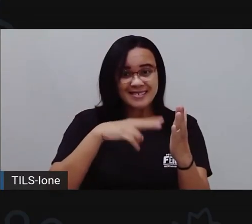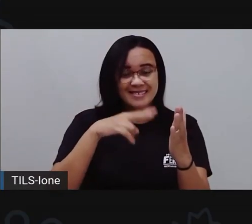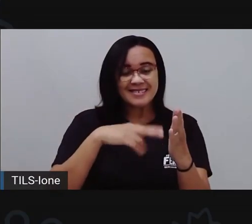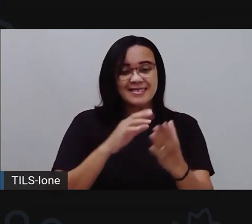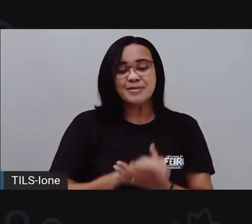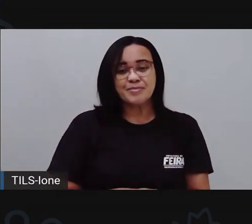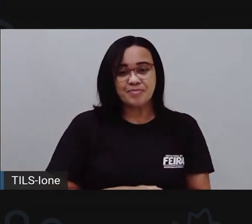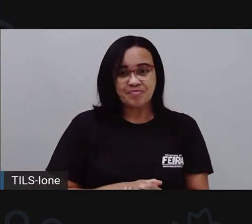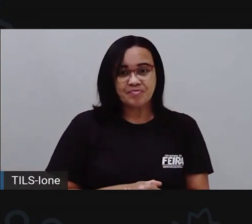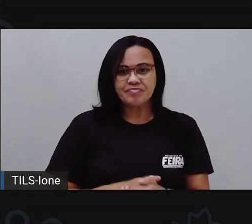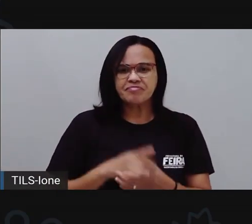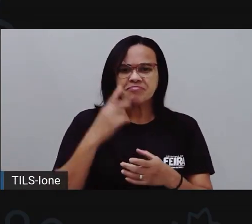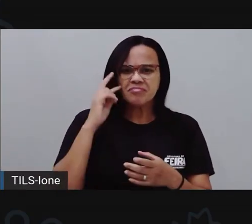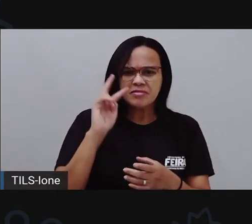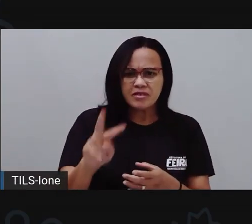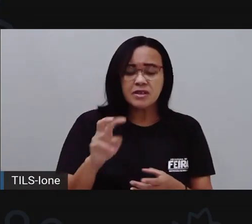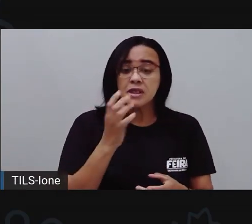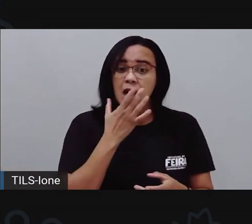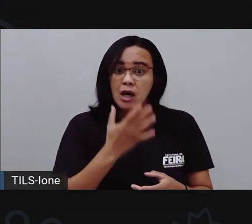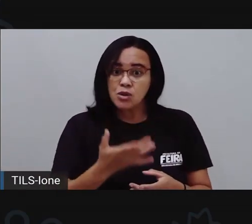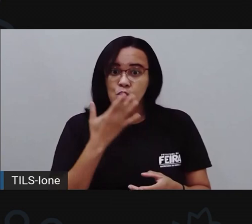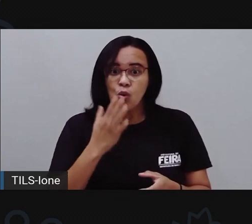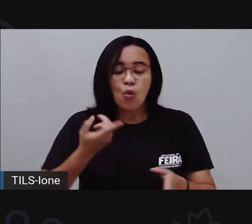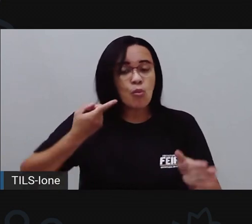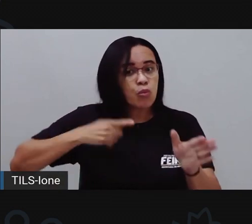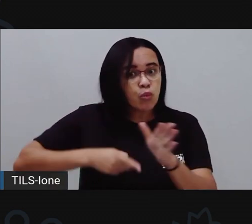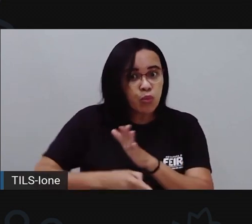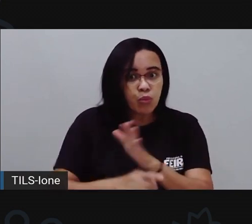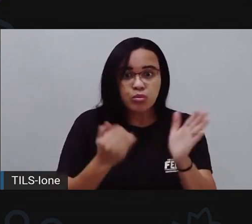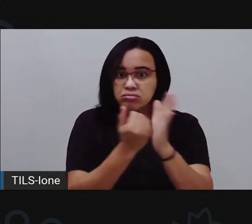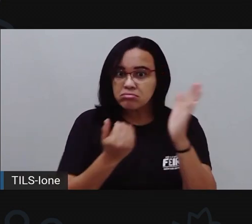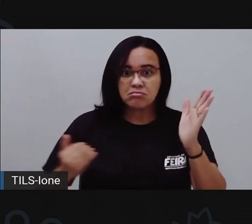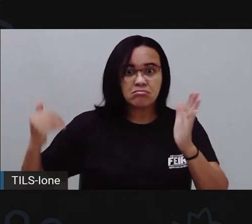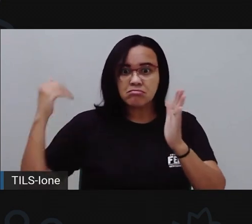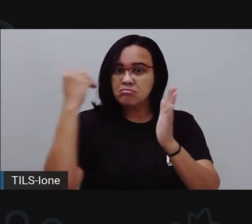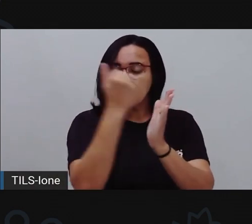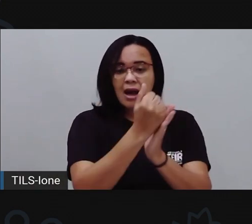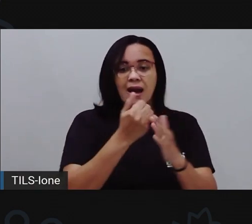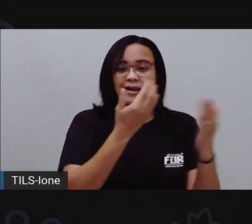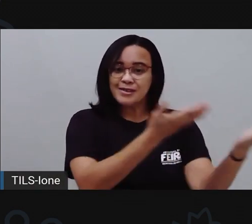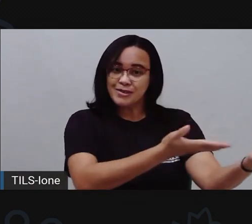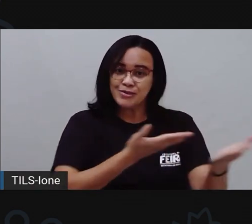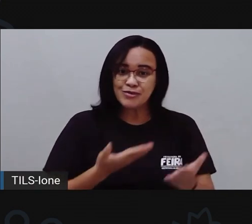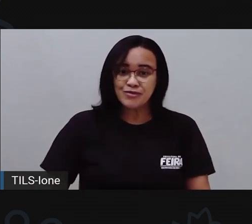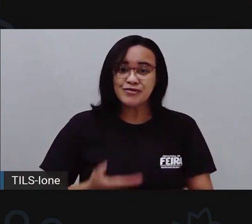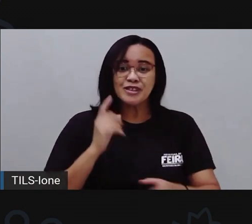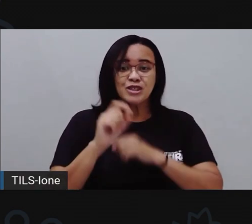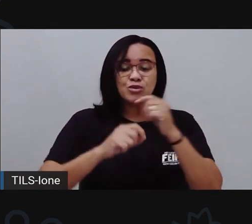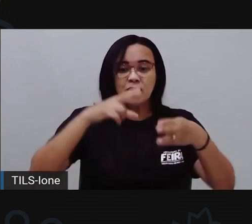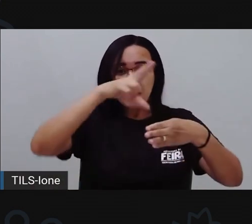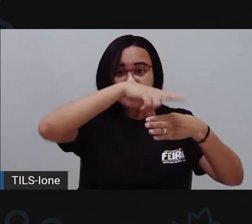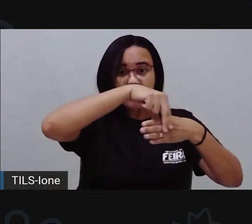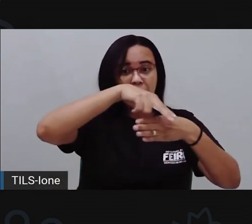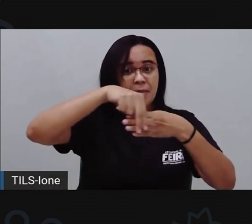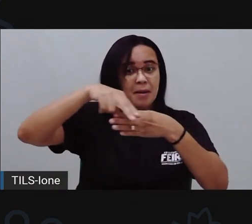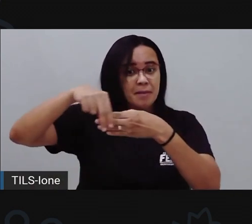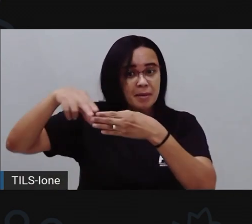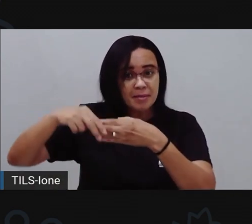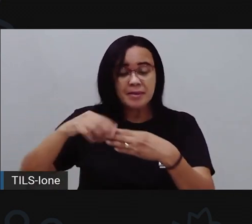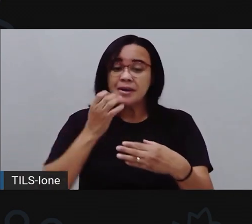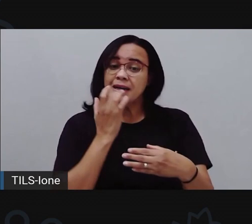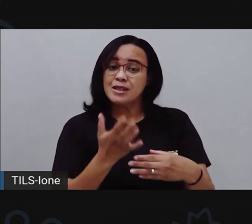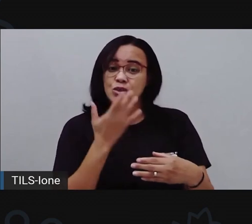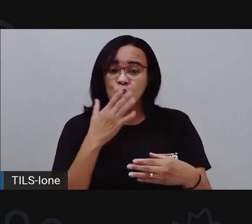para que vocês explorem as cores, né? Como o cordel, ele faz esse convite, né? A gente viu as cores primárias, que deram origem às cores